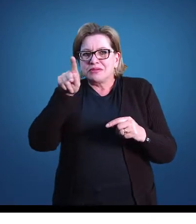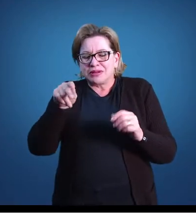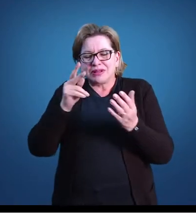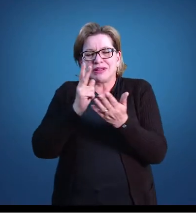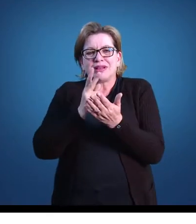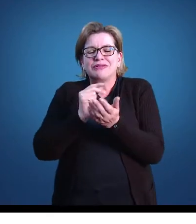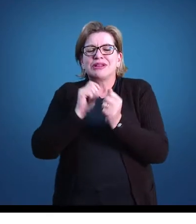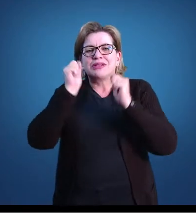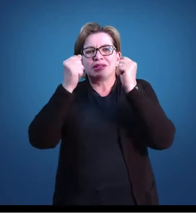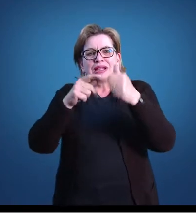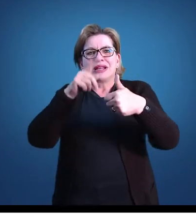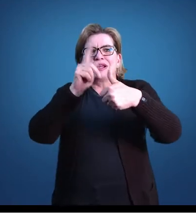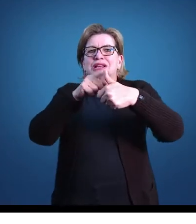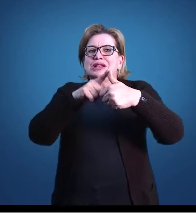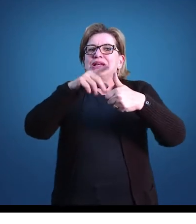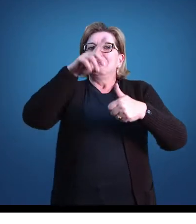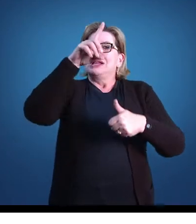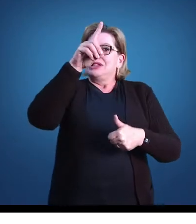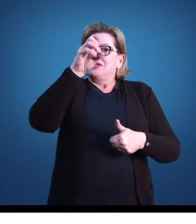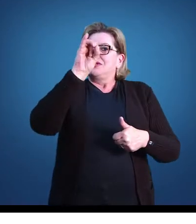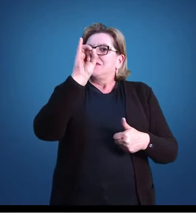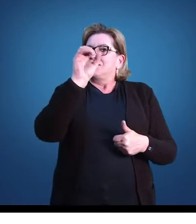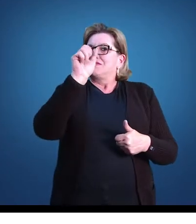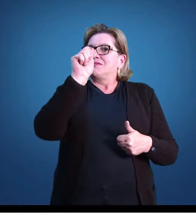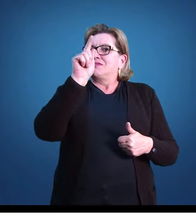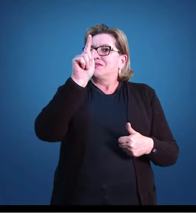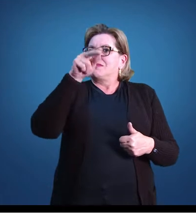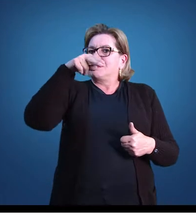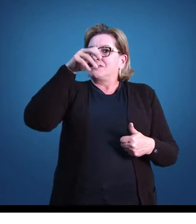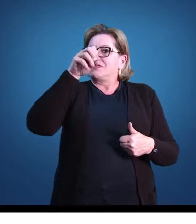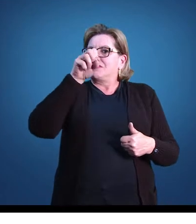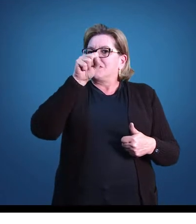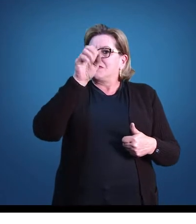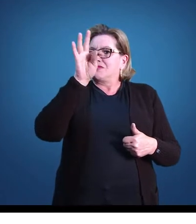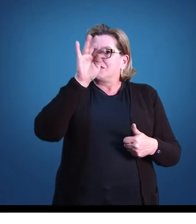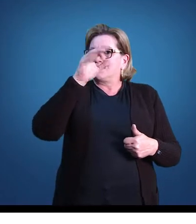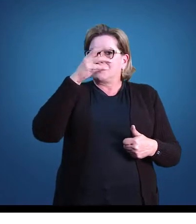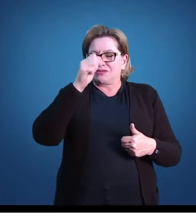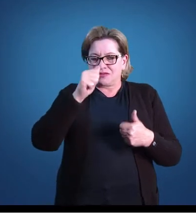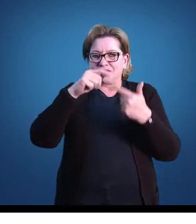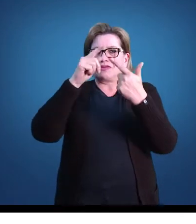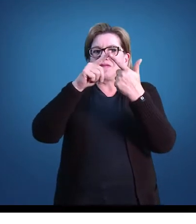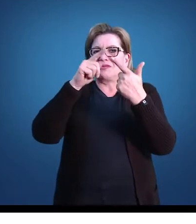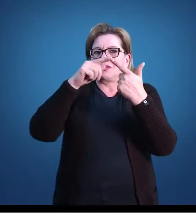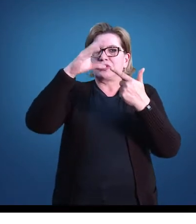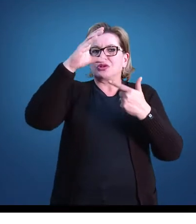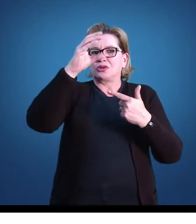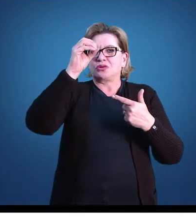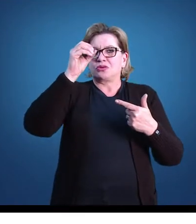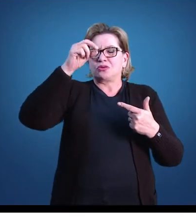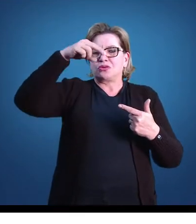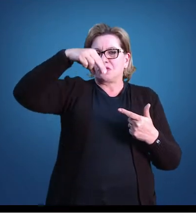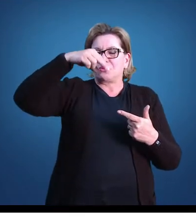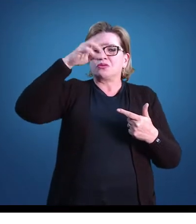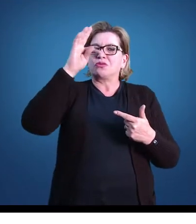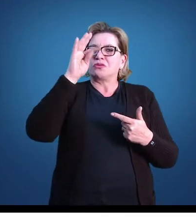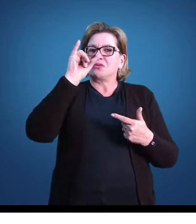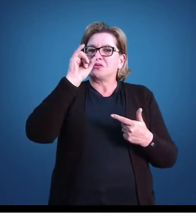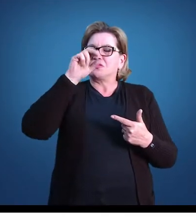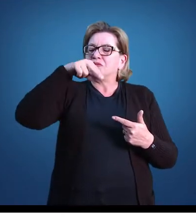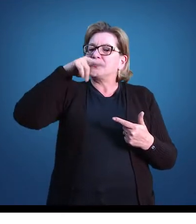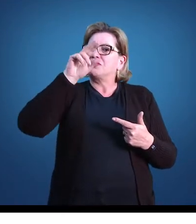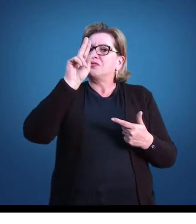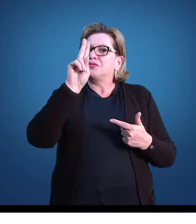contínua e cumulativa, onde o aluno será avaliado através de instrumentos diversificados, de acordo com a